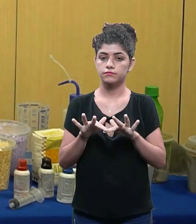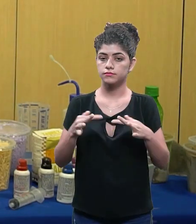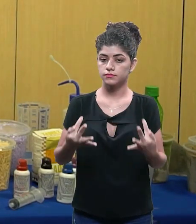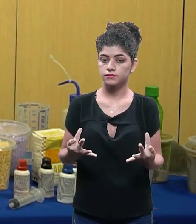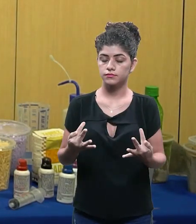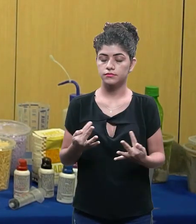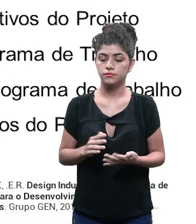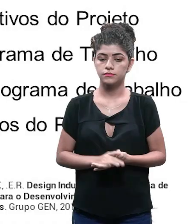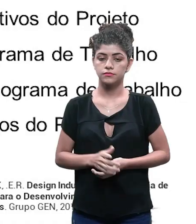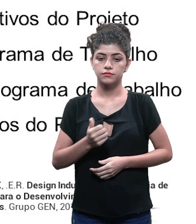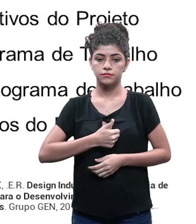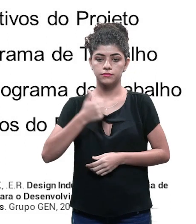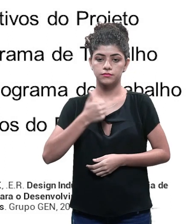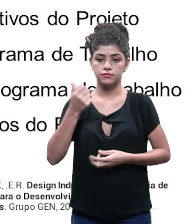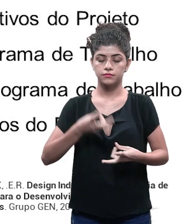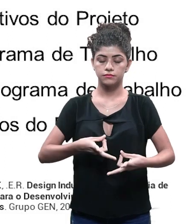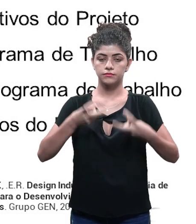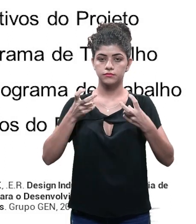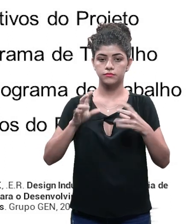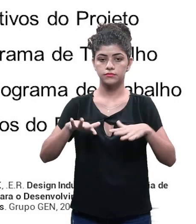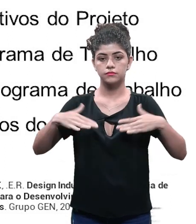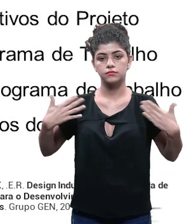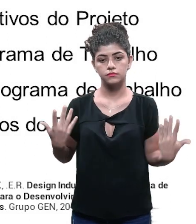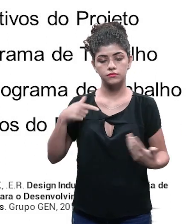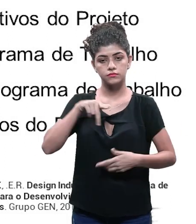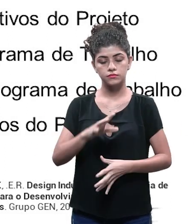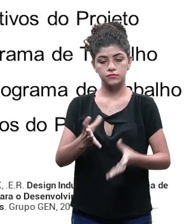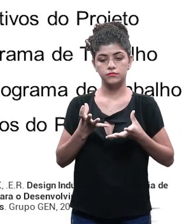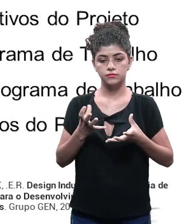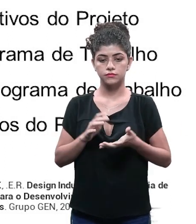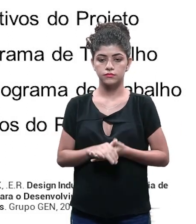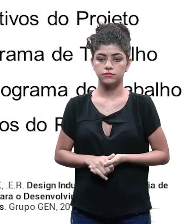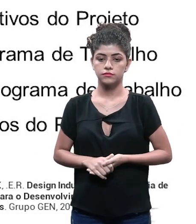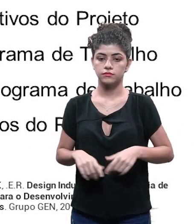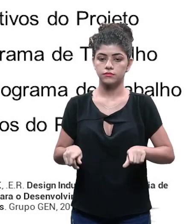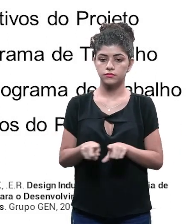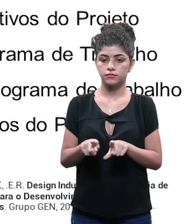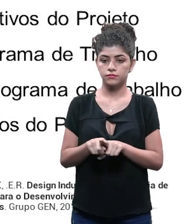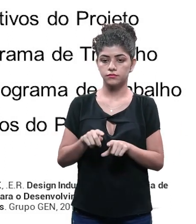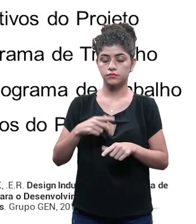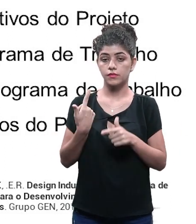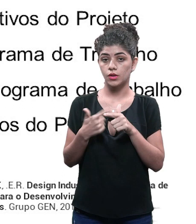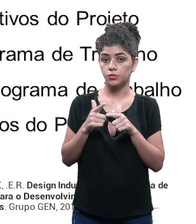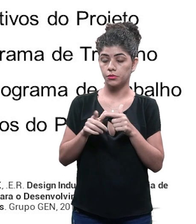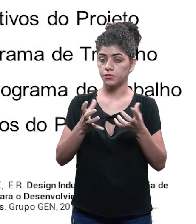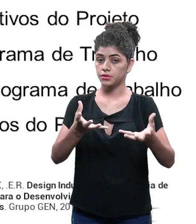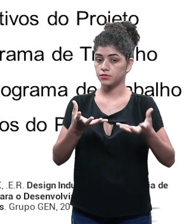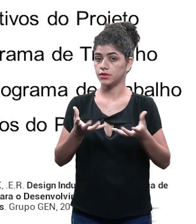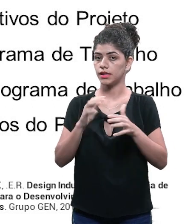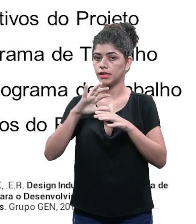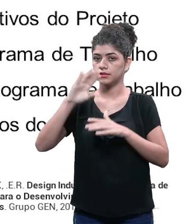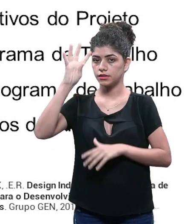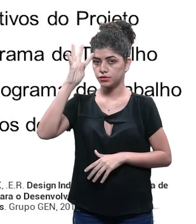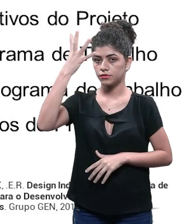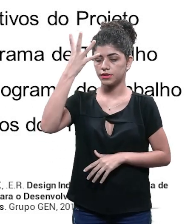algo muito simples. Primeiro é você identificar qual é o cliente que você quer alcançar. Depois, você definir o problema que você